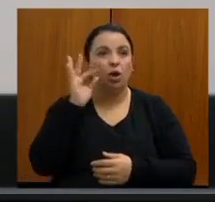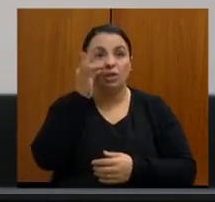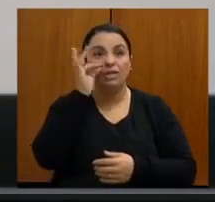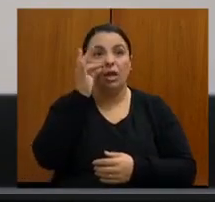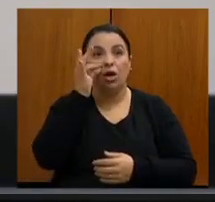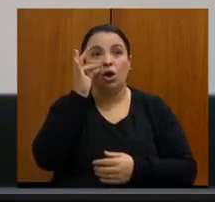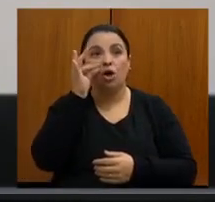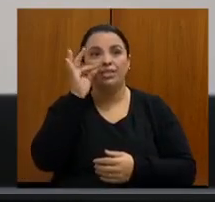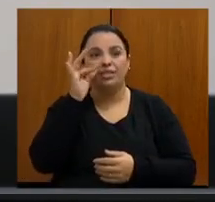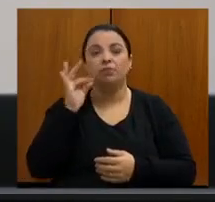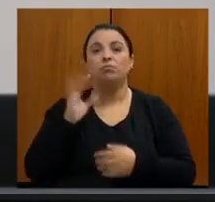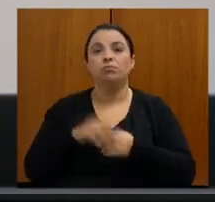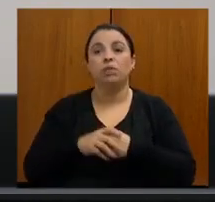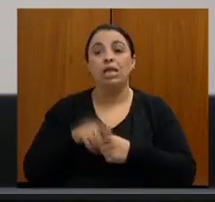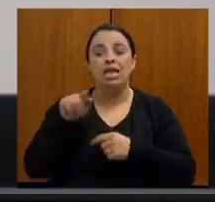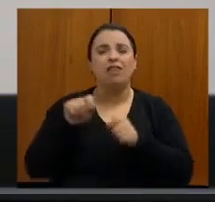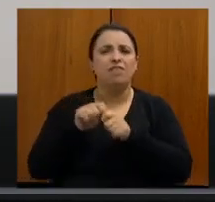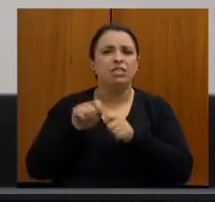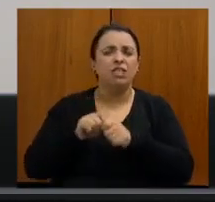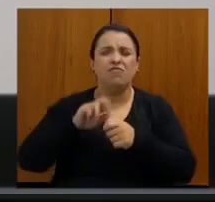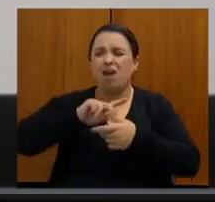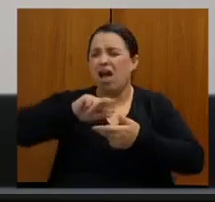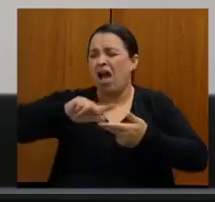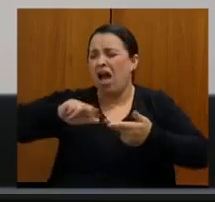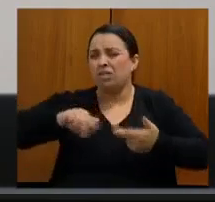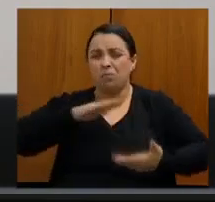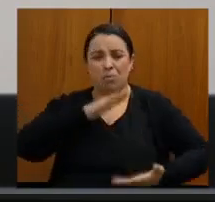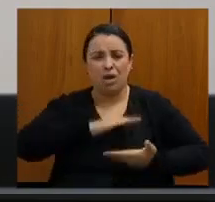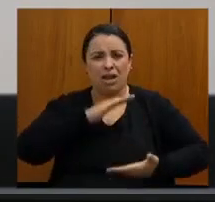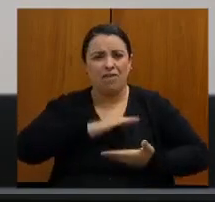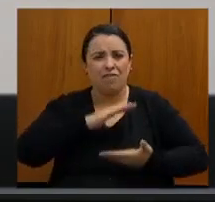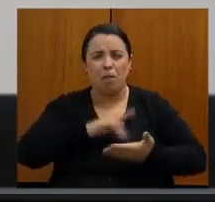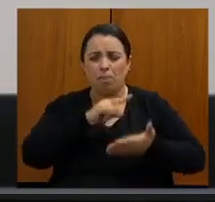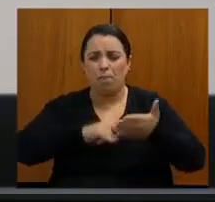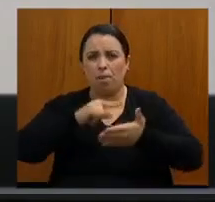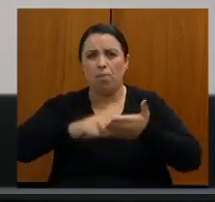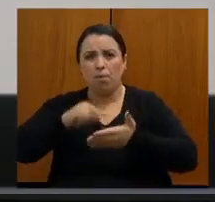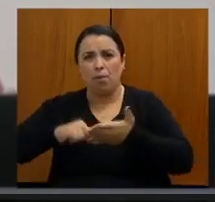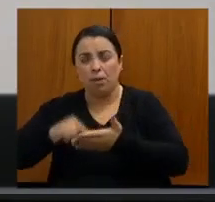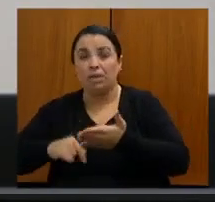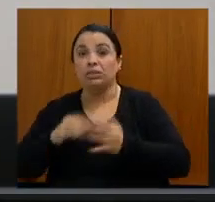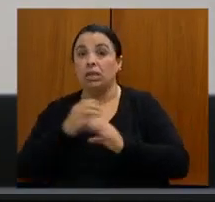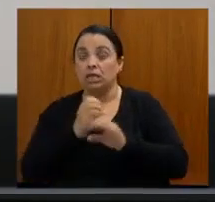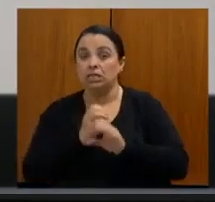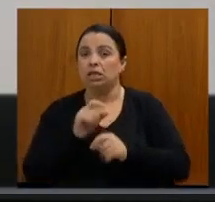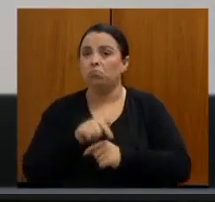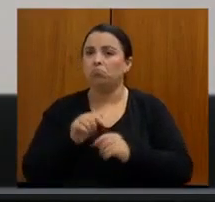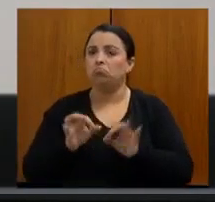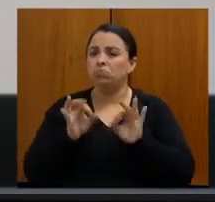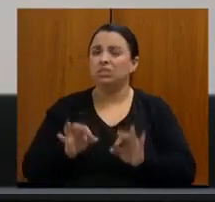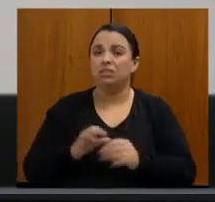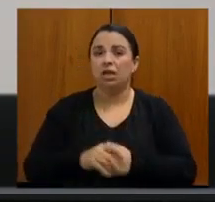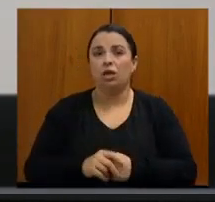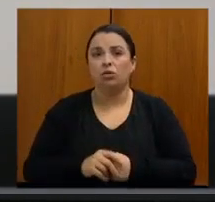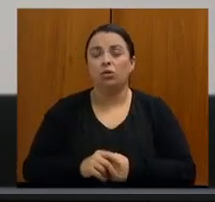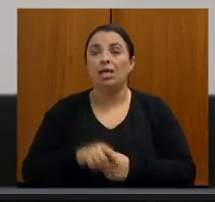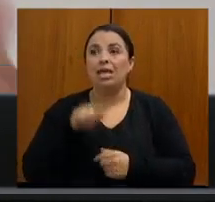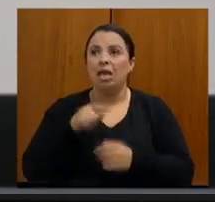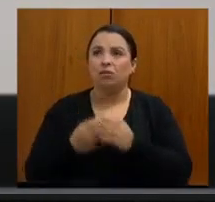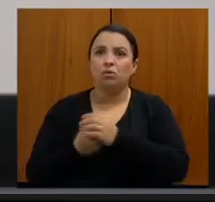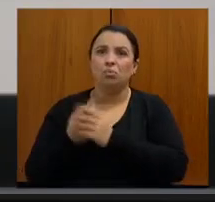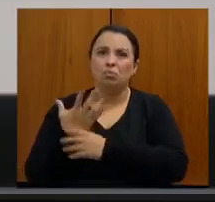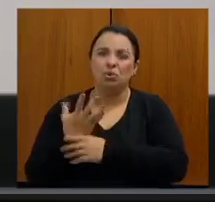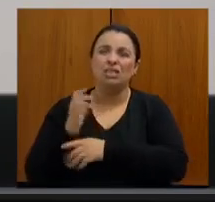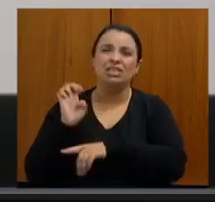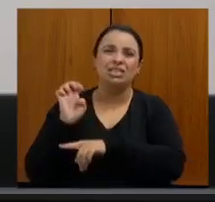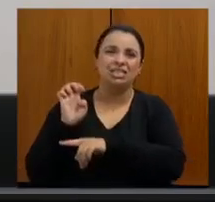acredito que aquele programa tem possibilidade de dar certo. Eu reconheço aqui que ele foi implantado pela Secretaria Estadual de Saúde